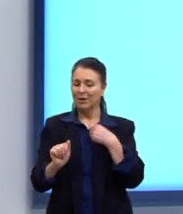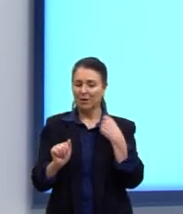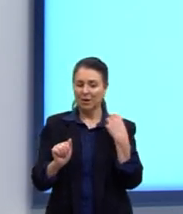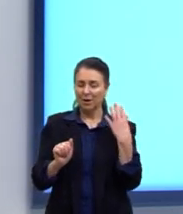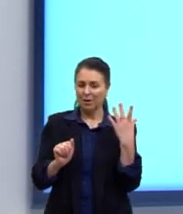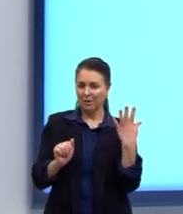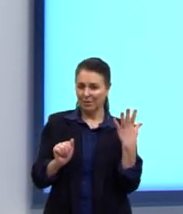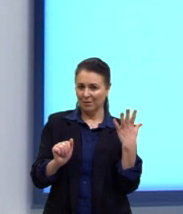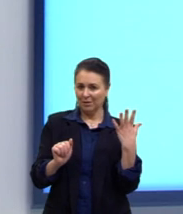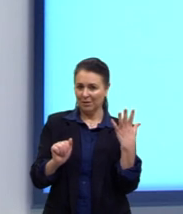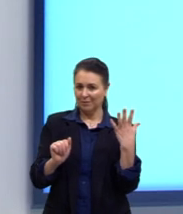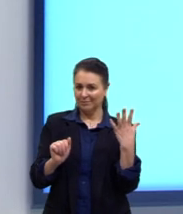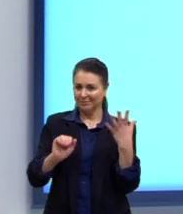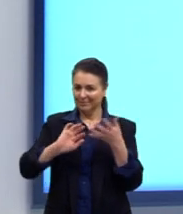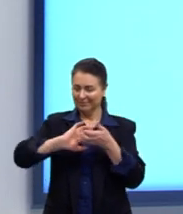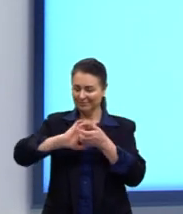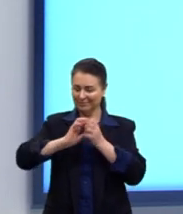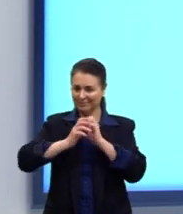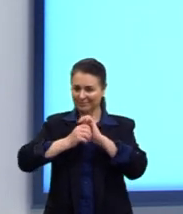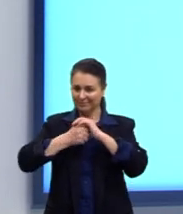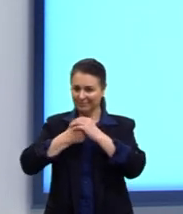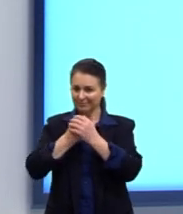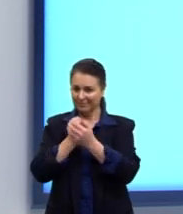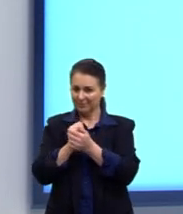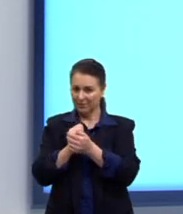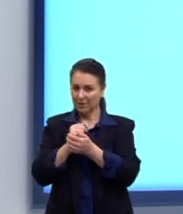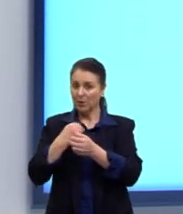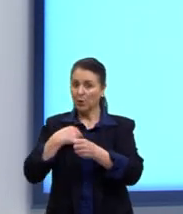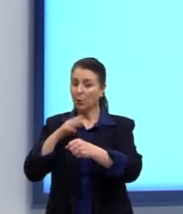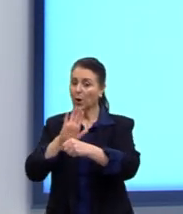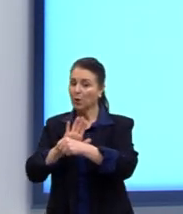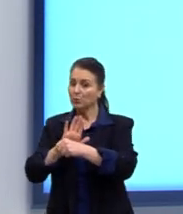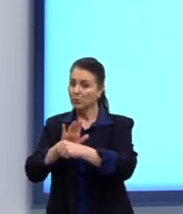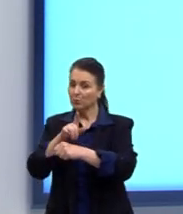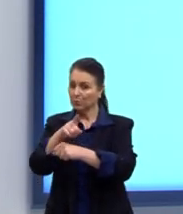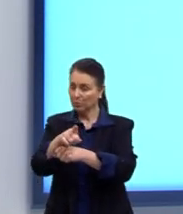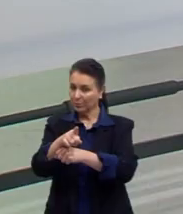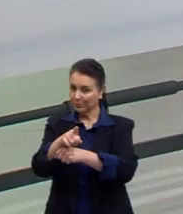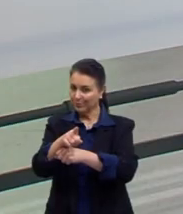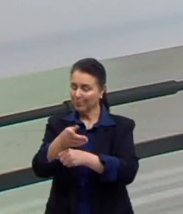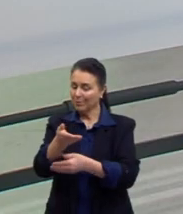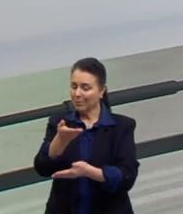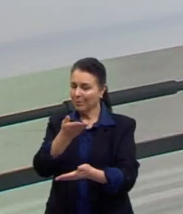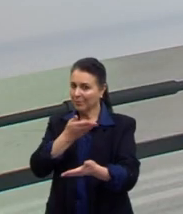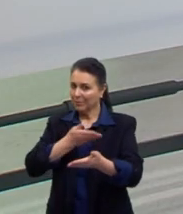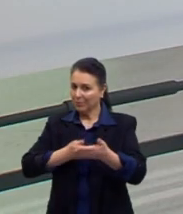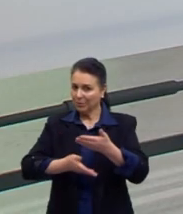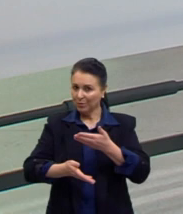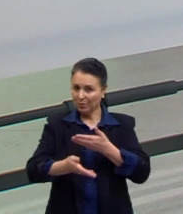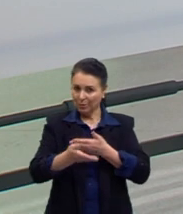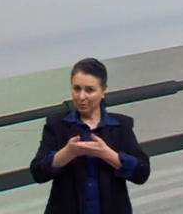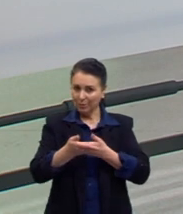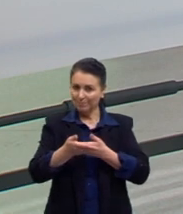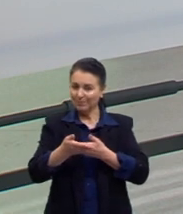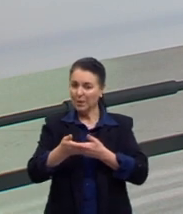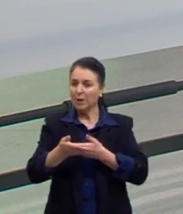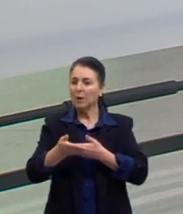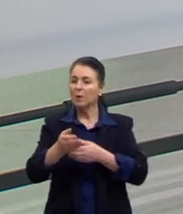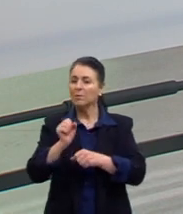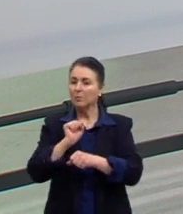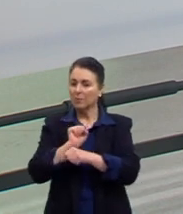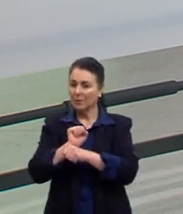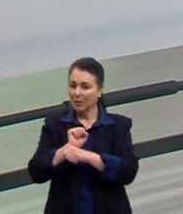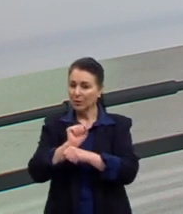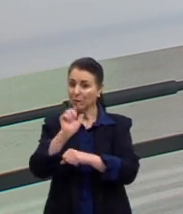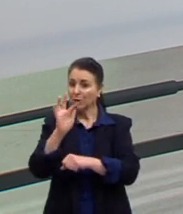seja, ali eu faço um favor para ti, mas em troca eu espero que algum dia